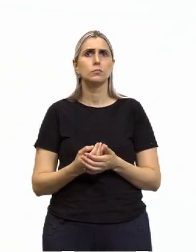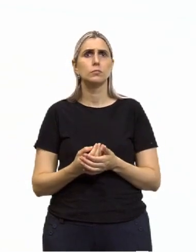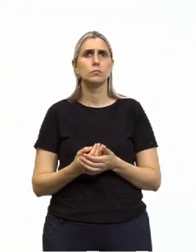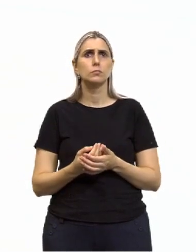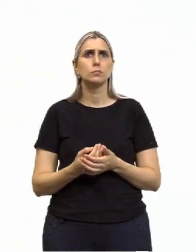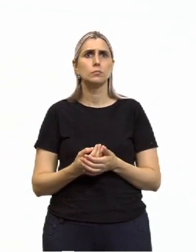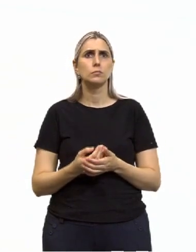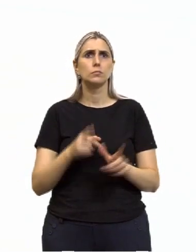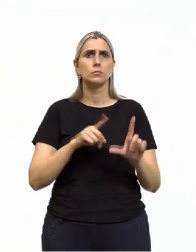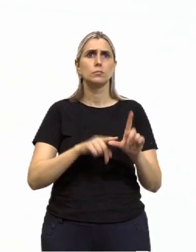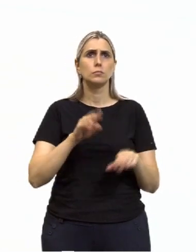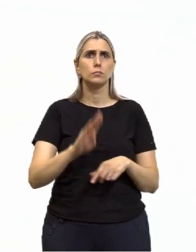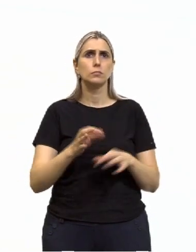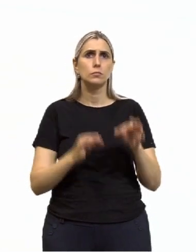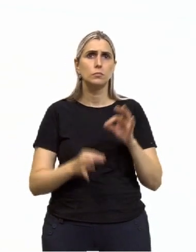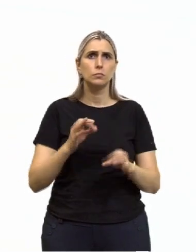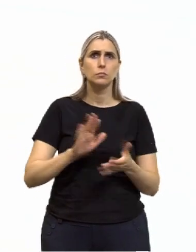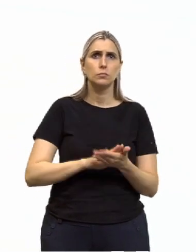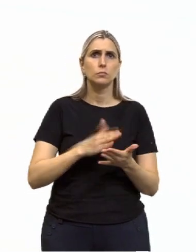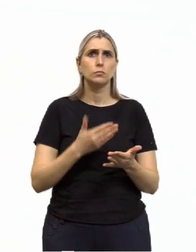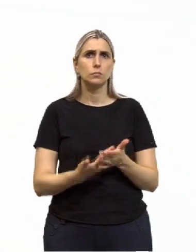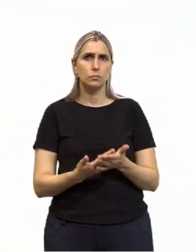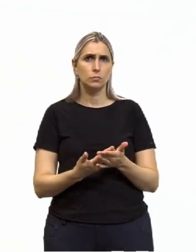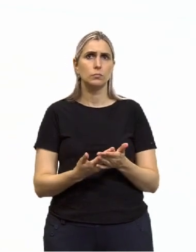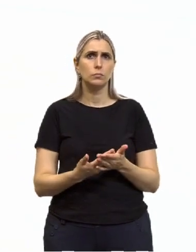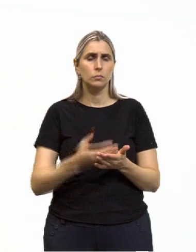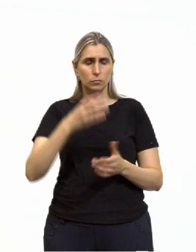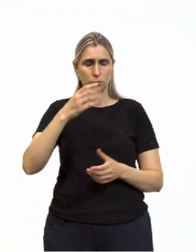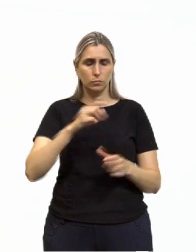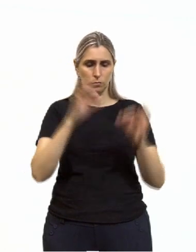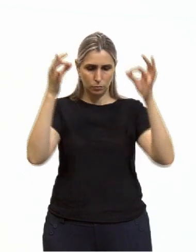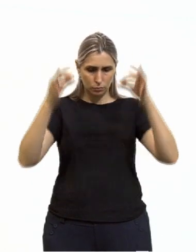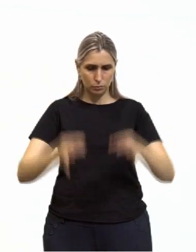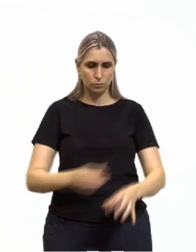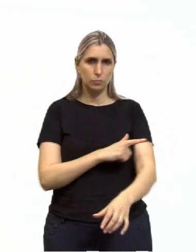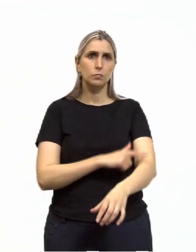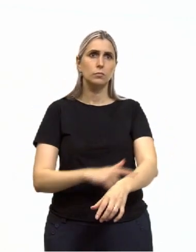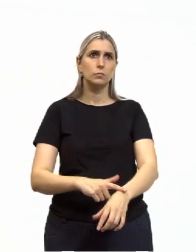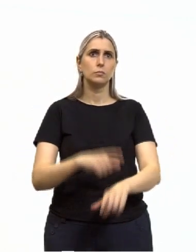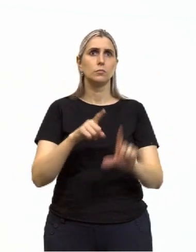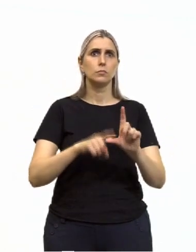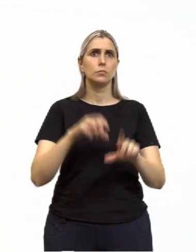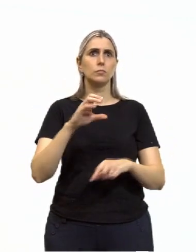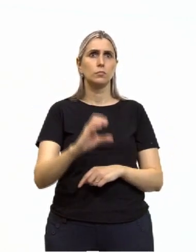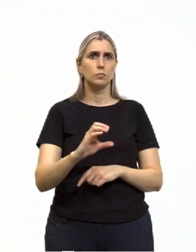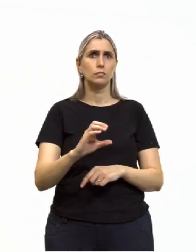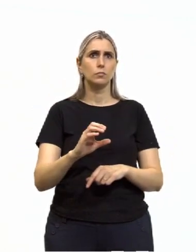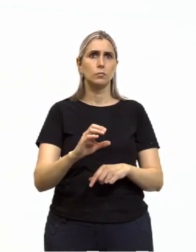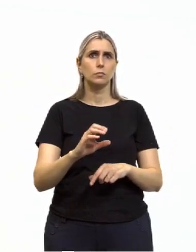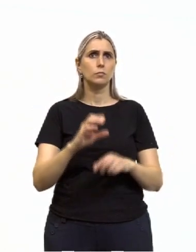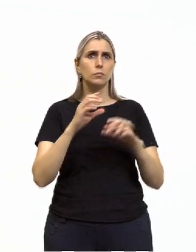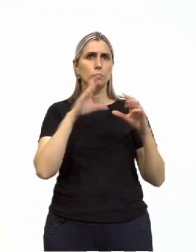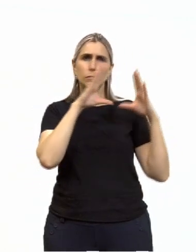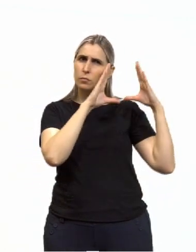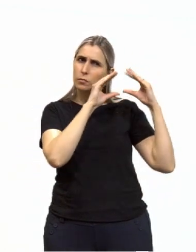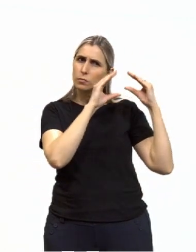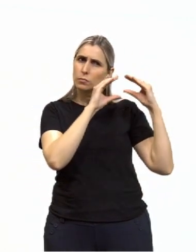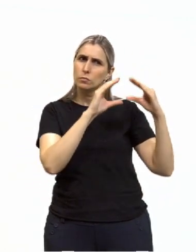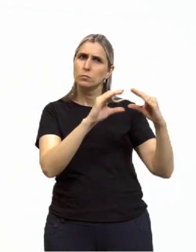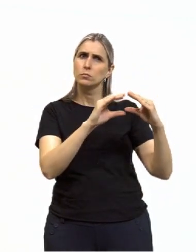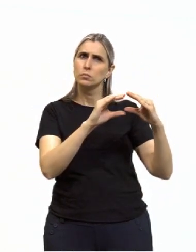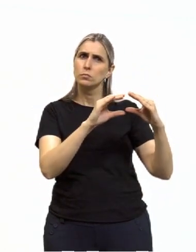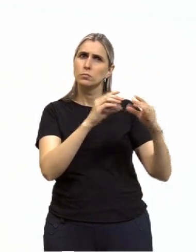Letra B, justiça interpretada como retidão de caráter. Letra C, temperança, moderação,